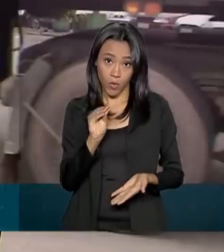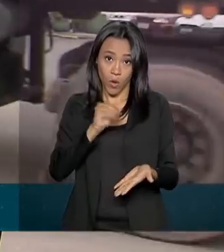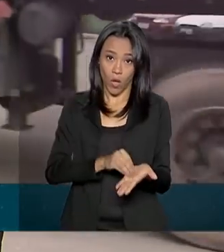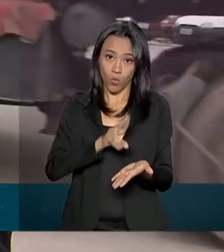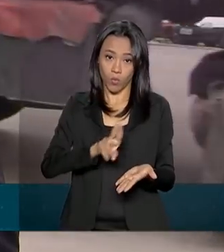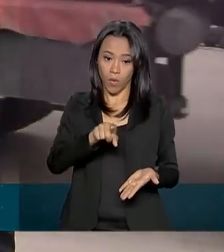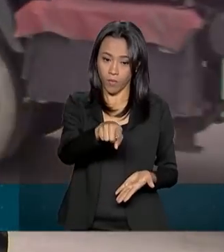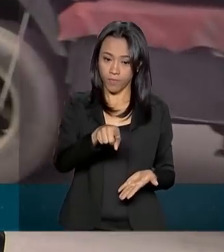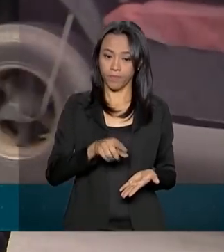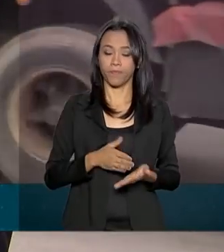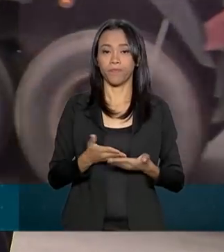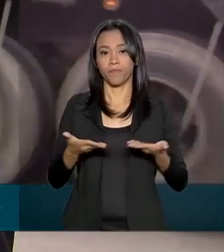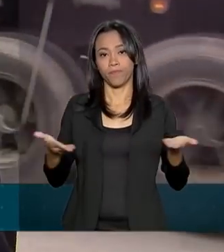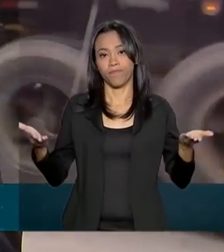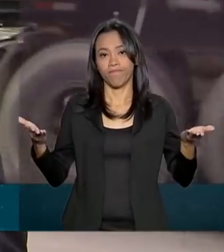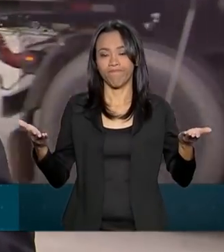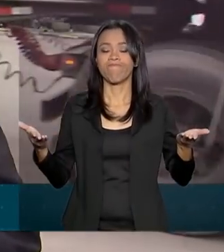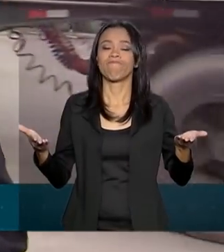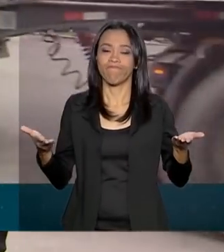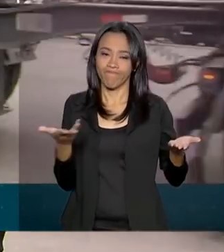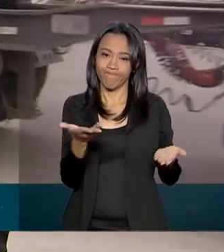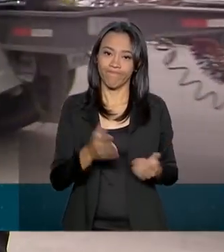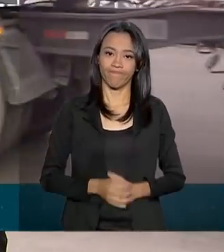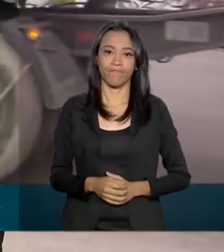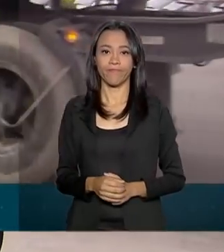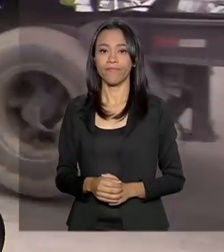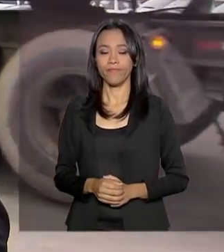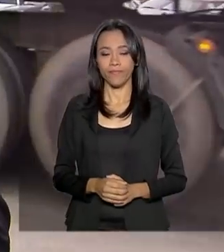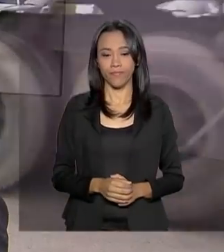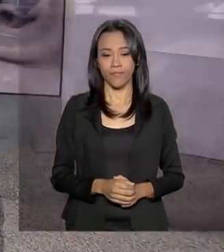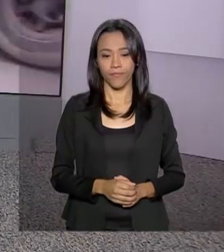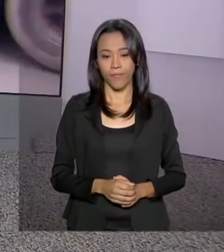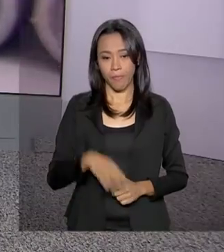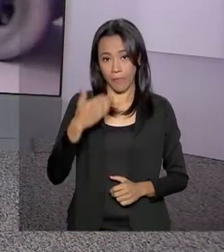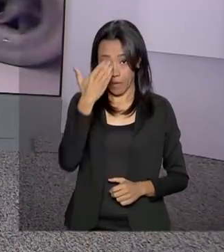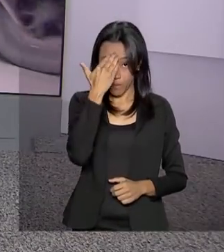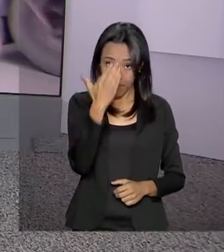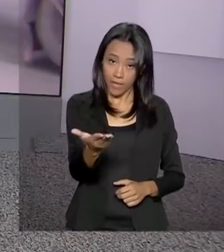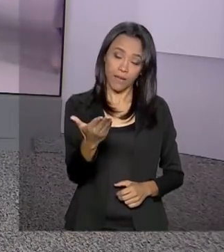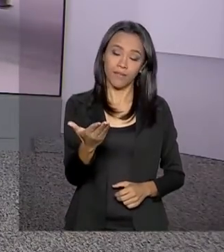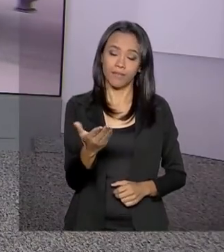.com.br, que está aí na sua tela. Carla. Obrigada, Ricardo, pela sua participação. Bye. Bye.